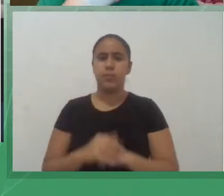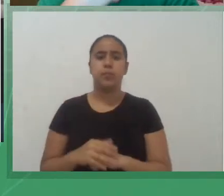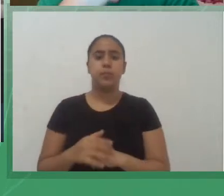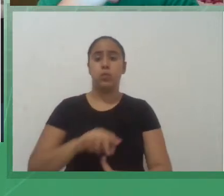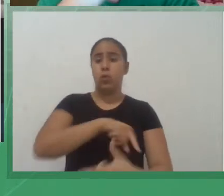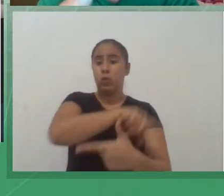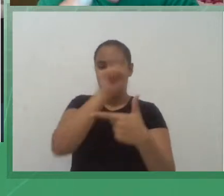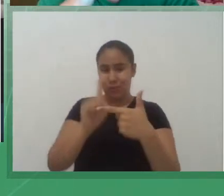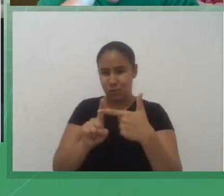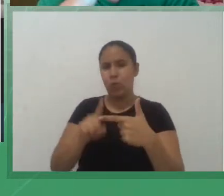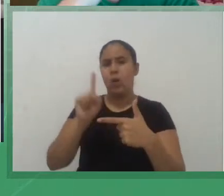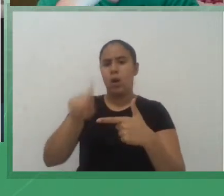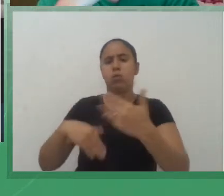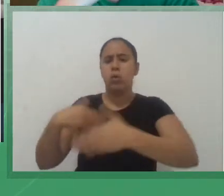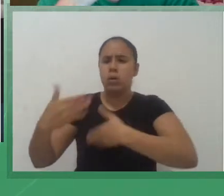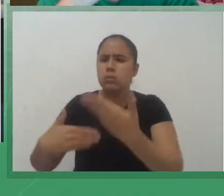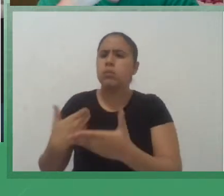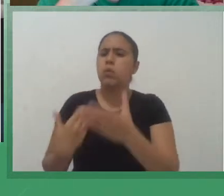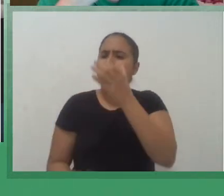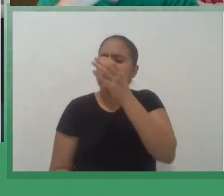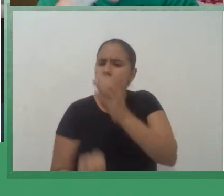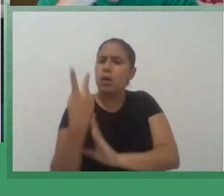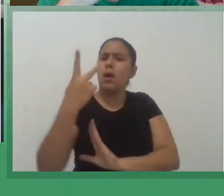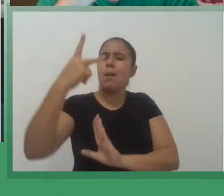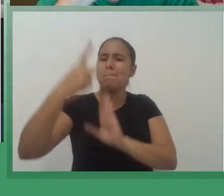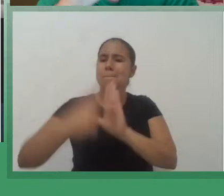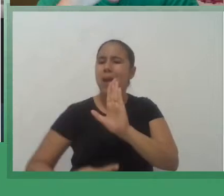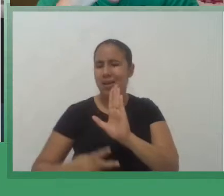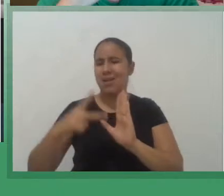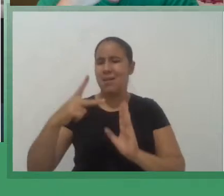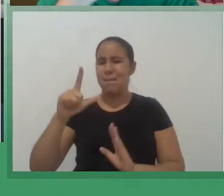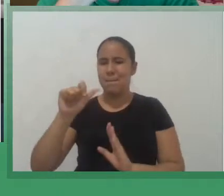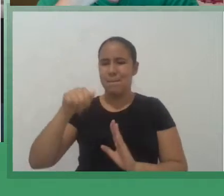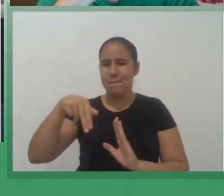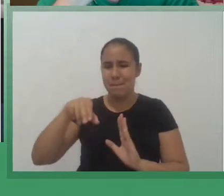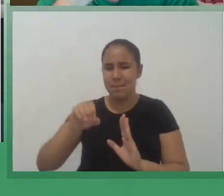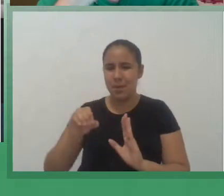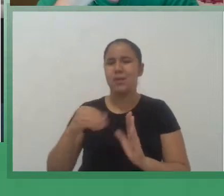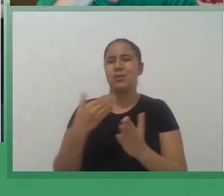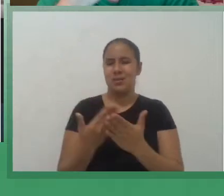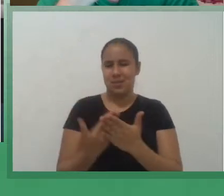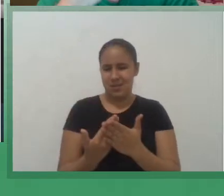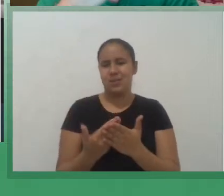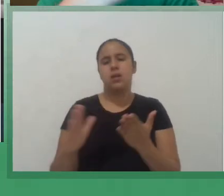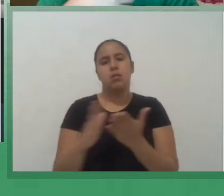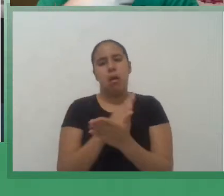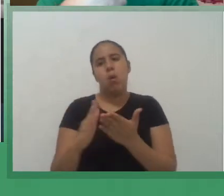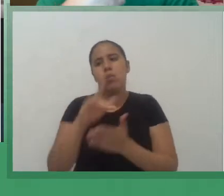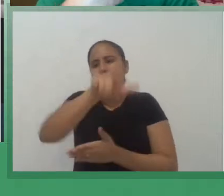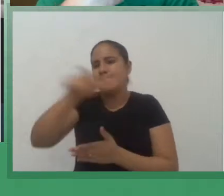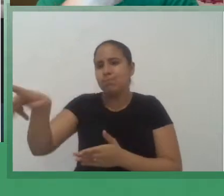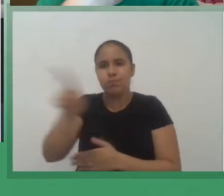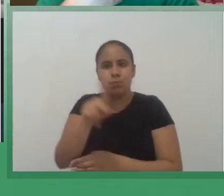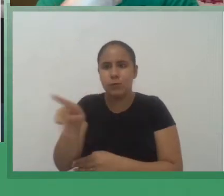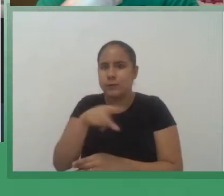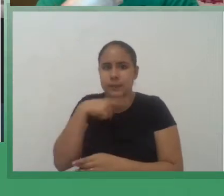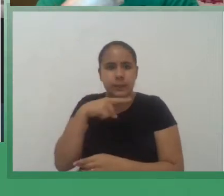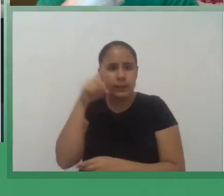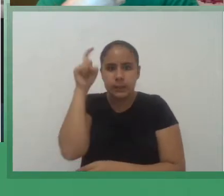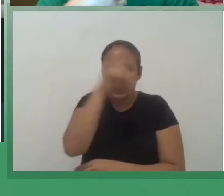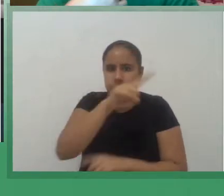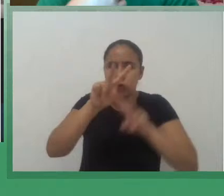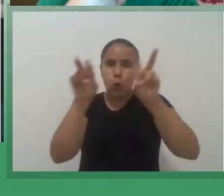para facilitar assim para sugerir né alguns professores que não tem a facilidade com fotografia e por fim